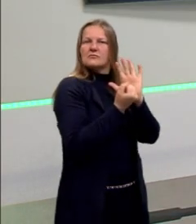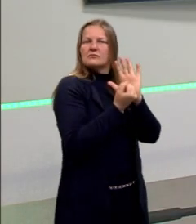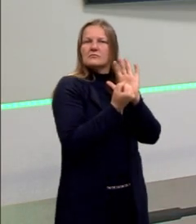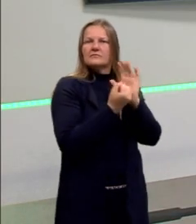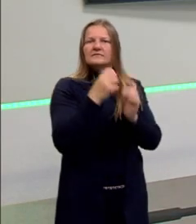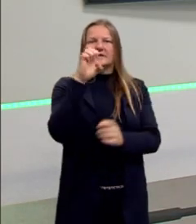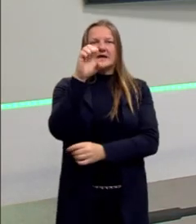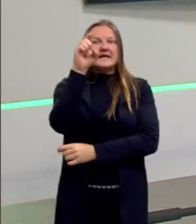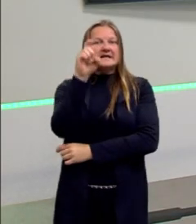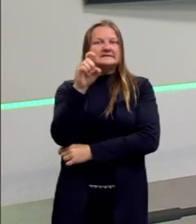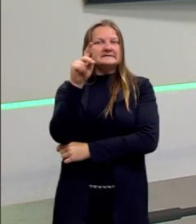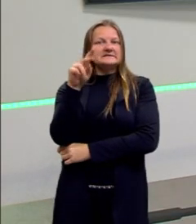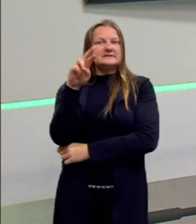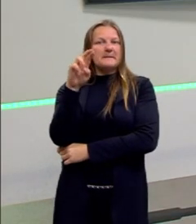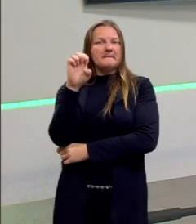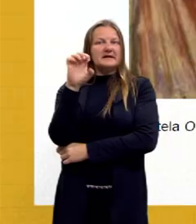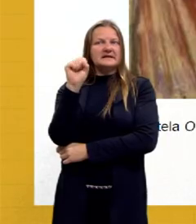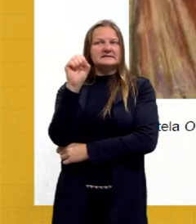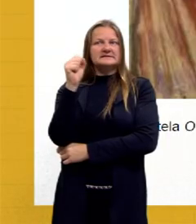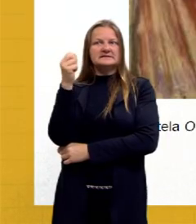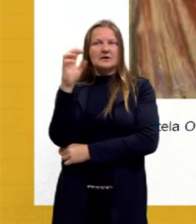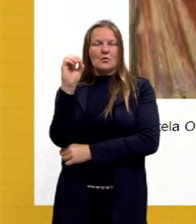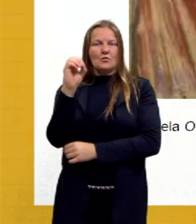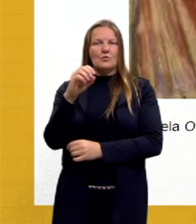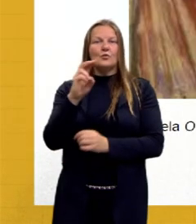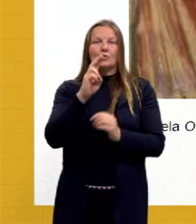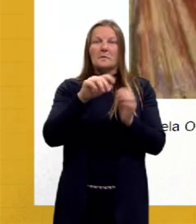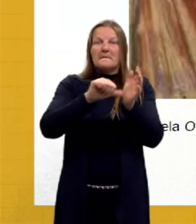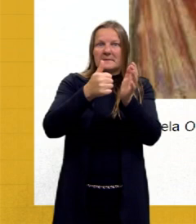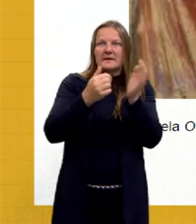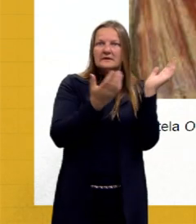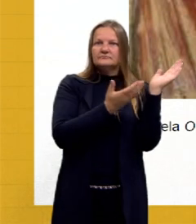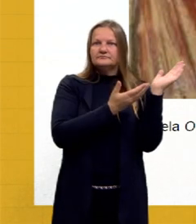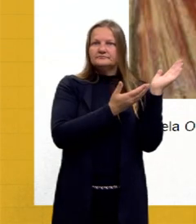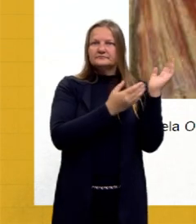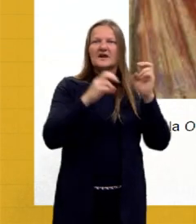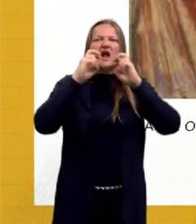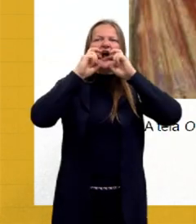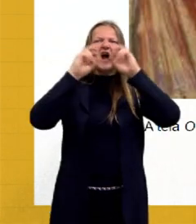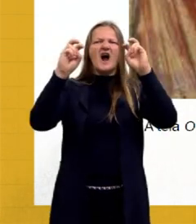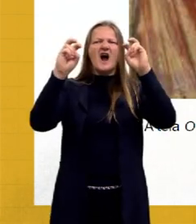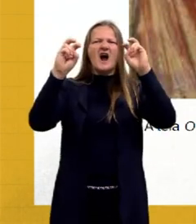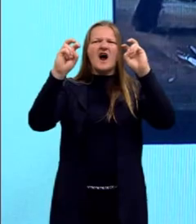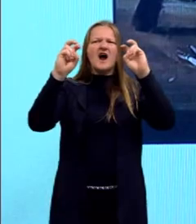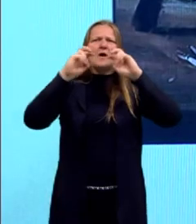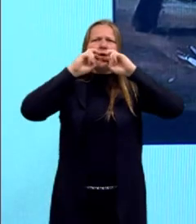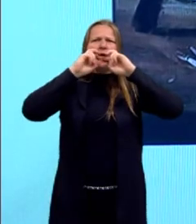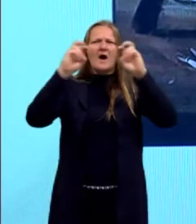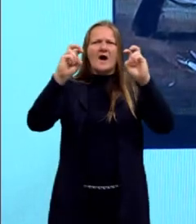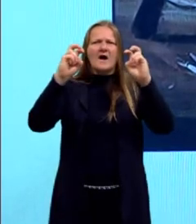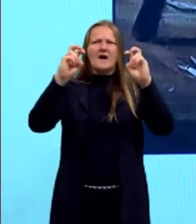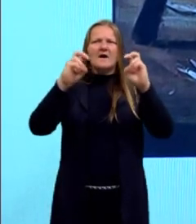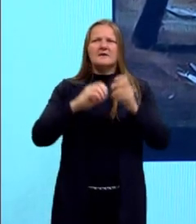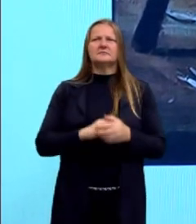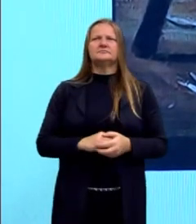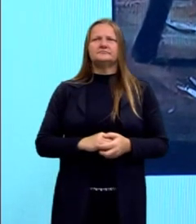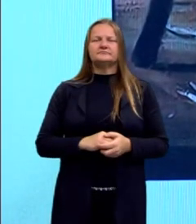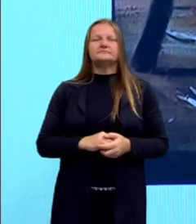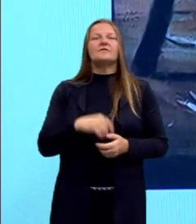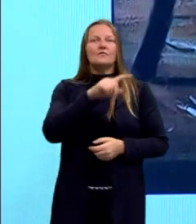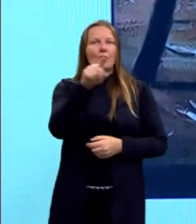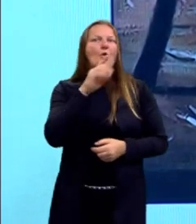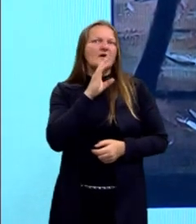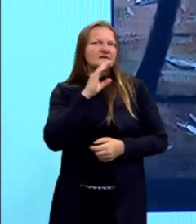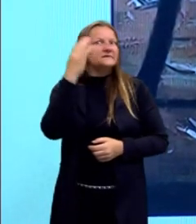duas obras aqui. O Grito, então, que foi a obra que eu citei ali na apresentação do movimento. Certamente vocês já